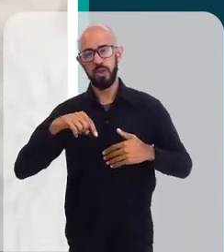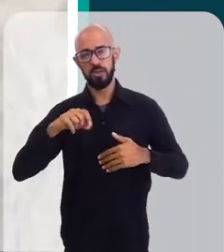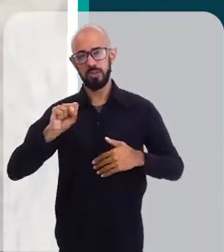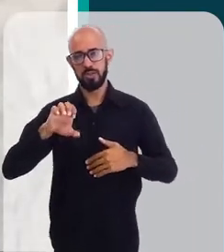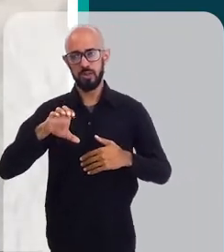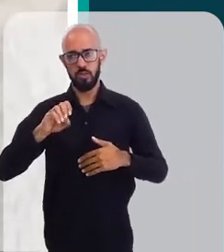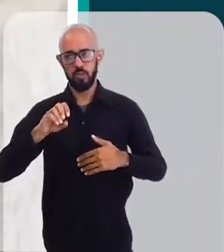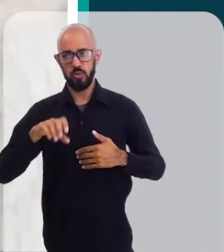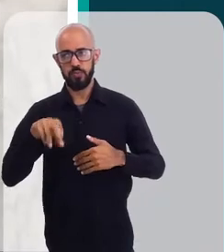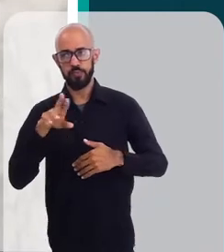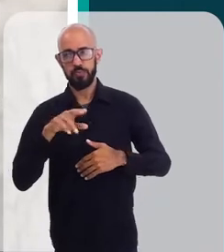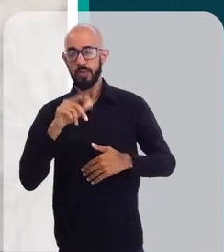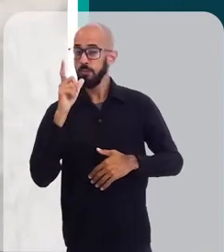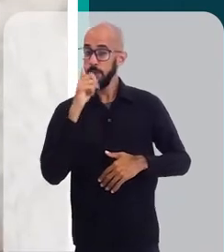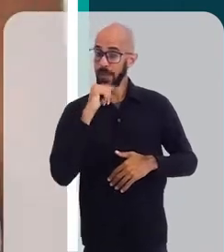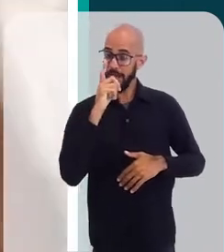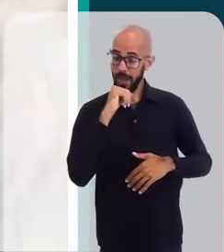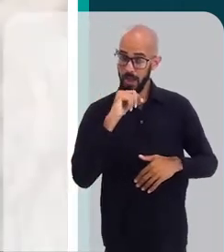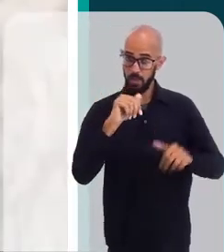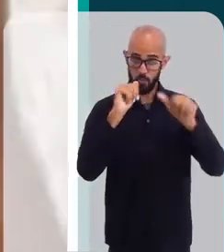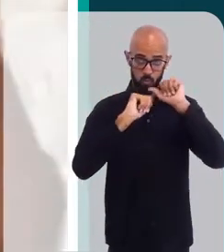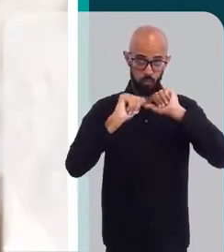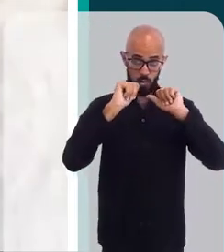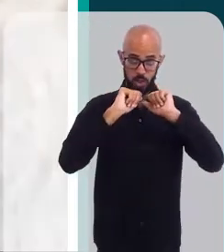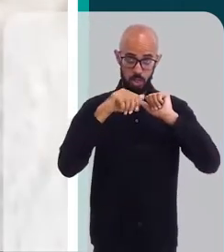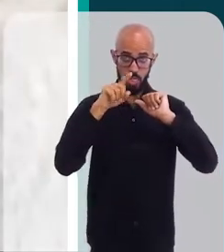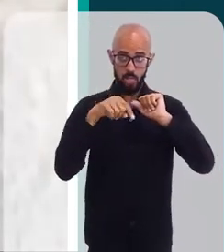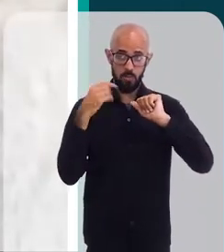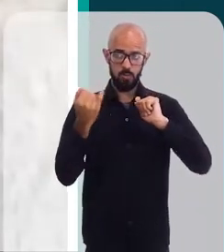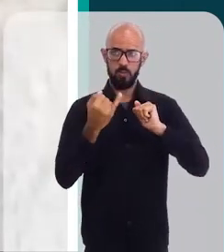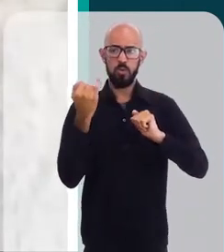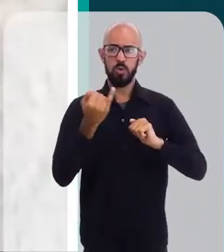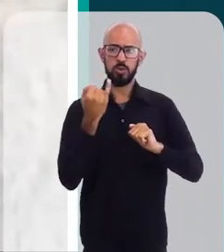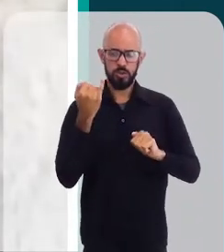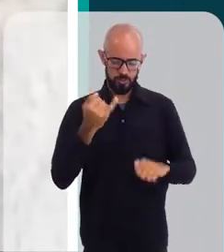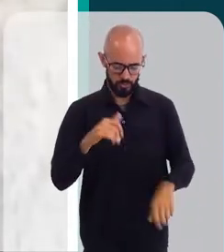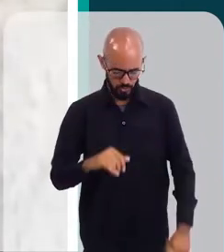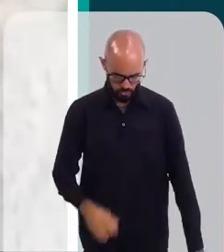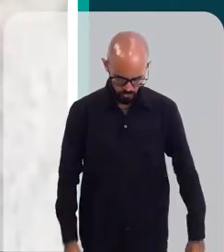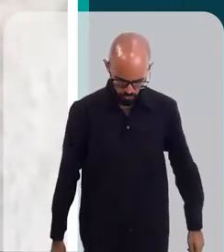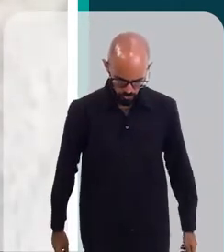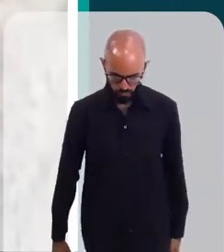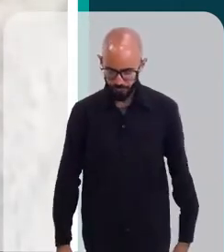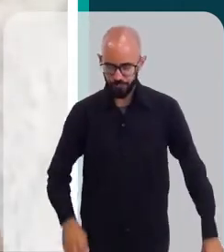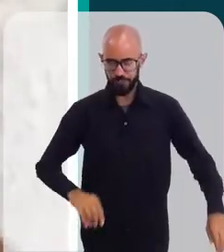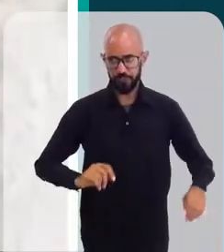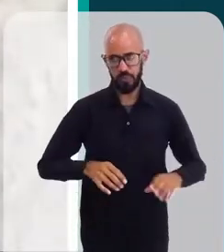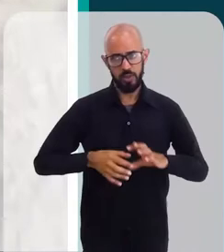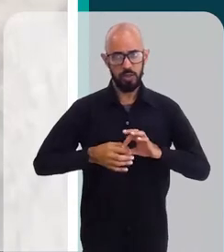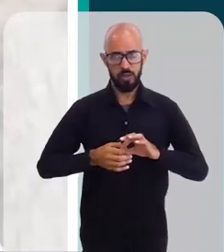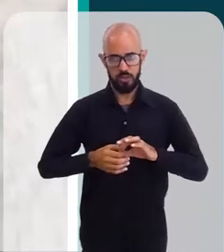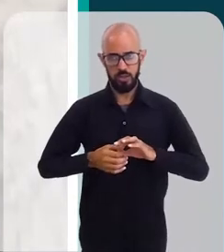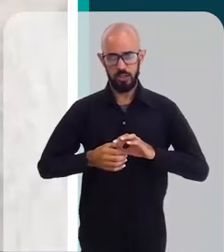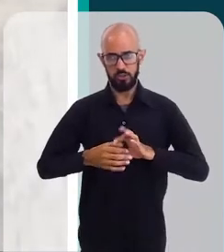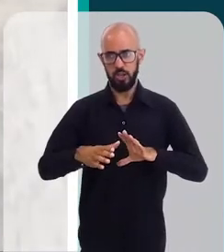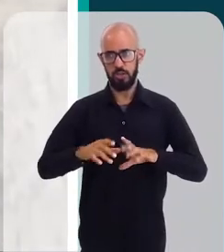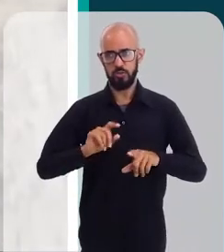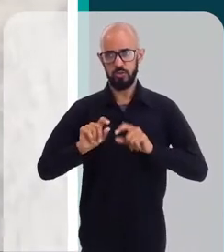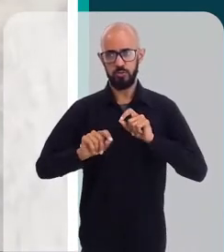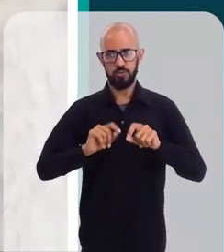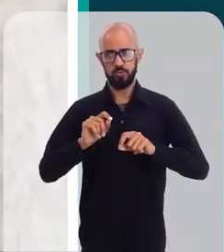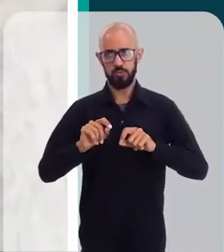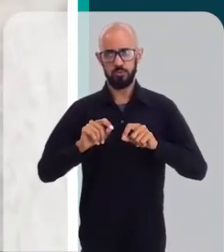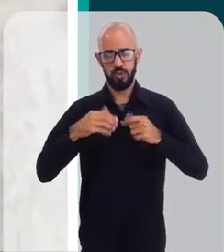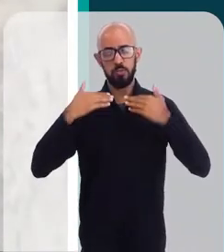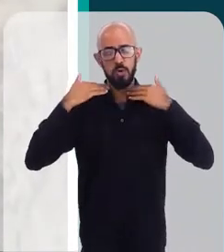a ingestão de água, ela é fundamental até para eu manter o controle da oleosidade da minha pele e deixar a pele do